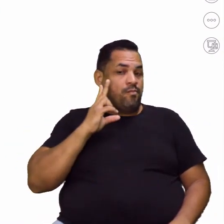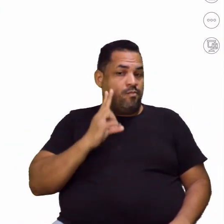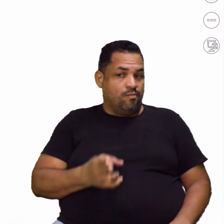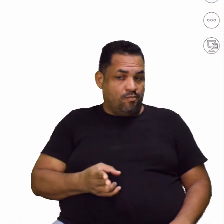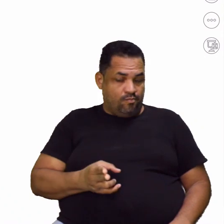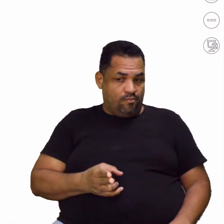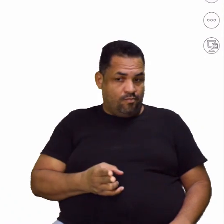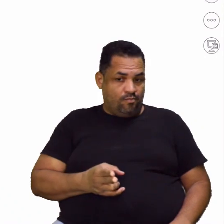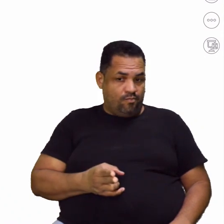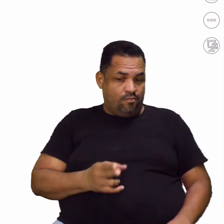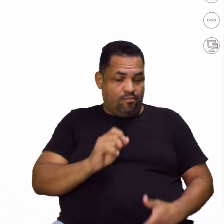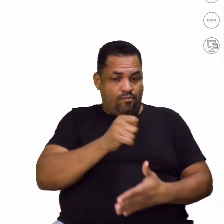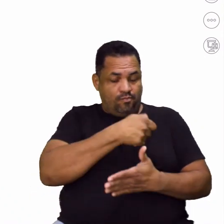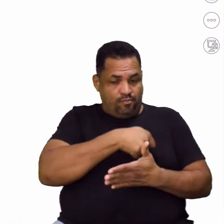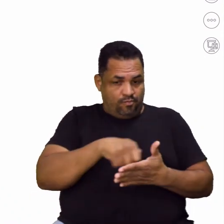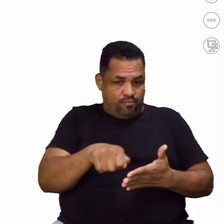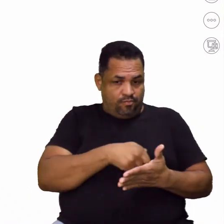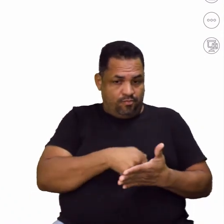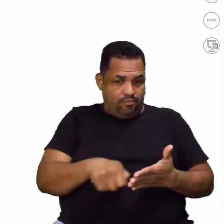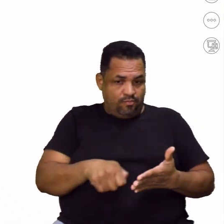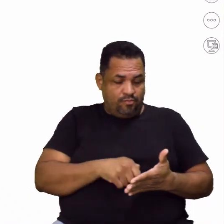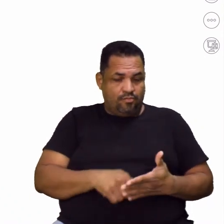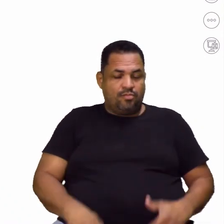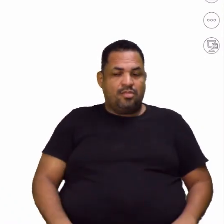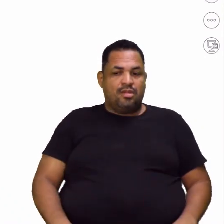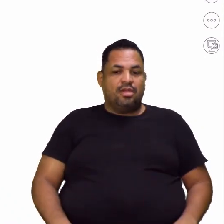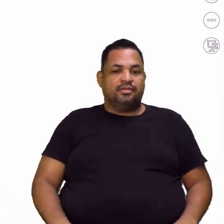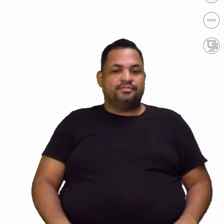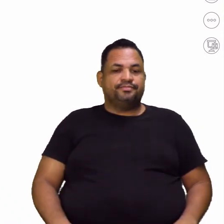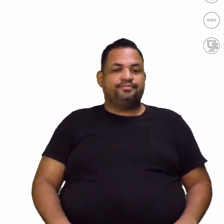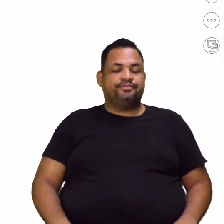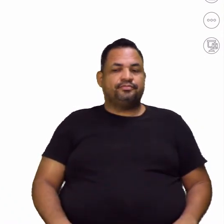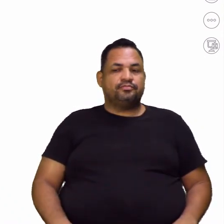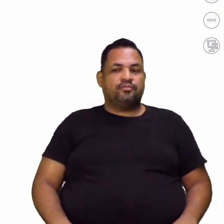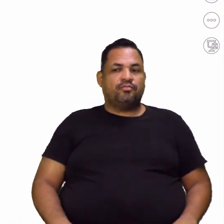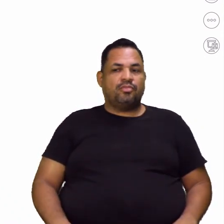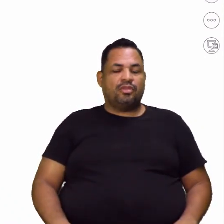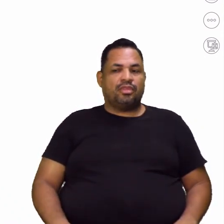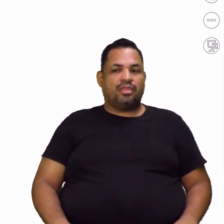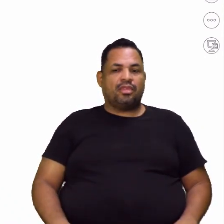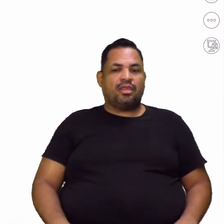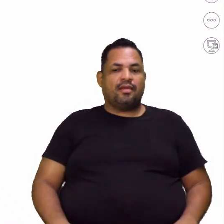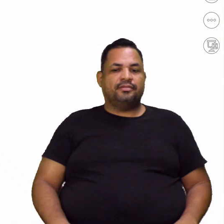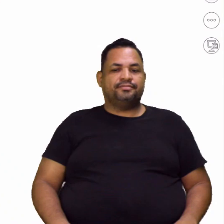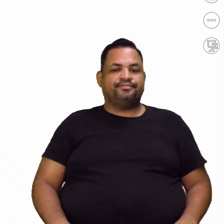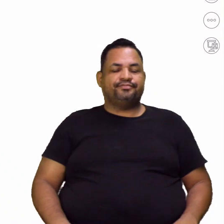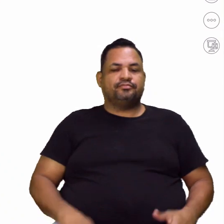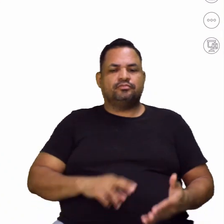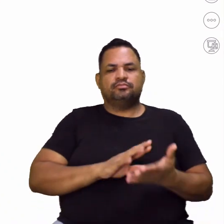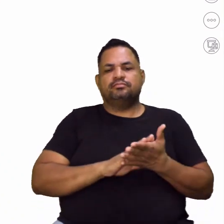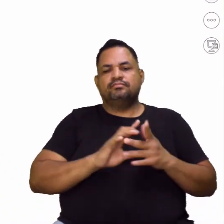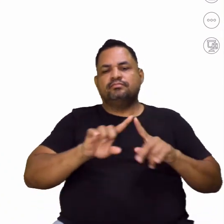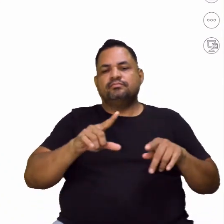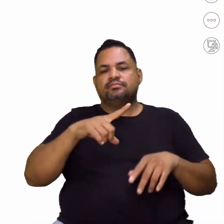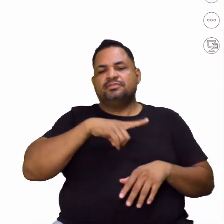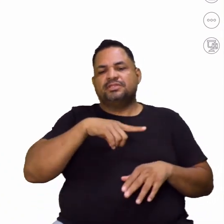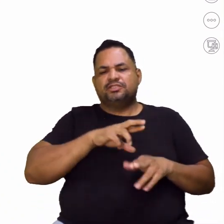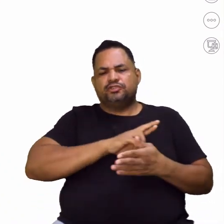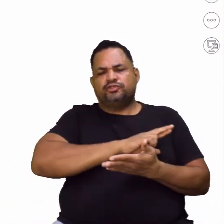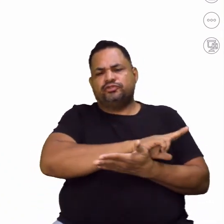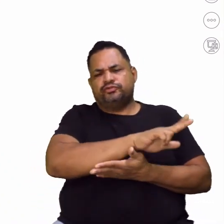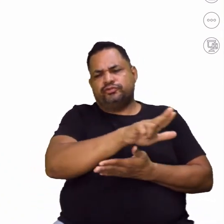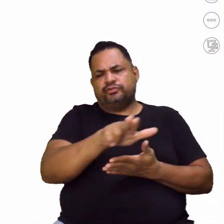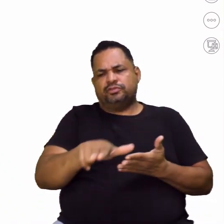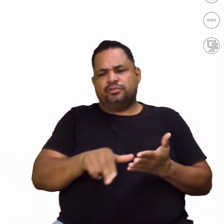escrita, ou seja, a mesma escrita, a mesma palavra com vários sentidos.